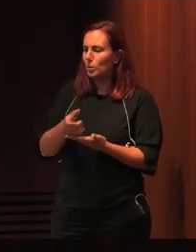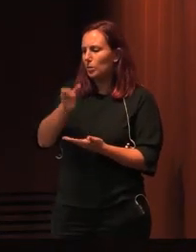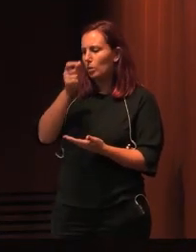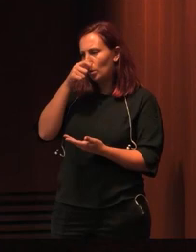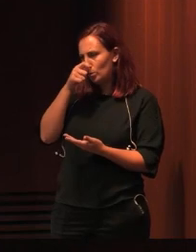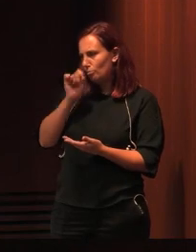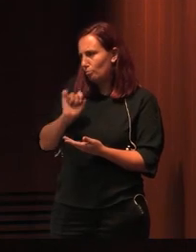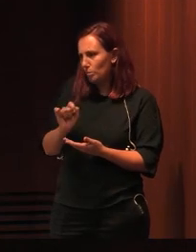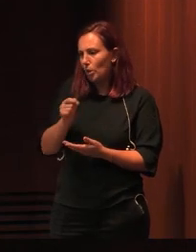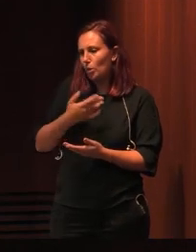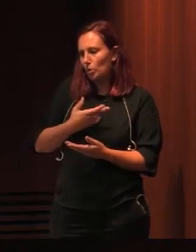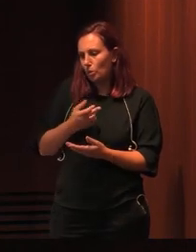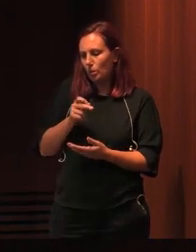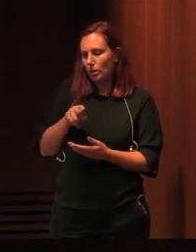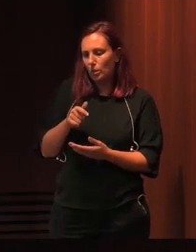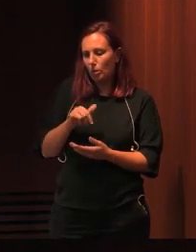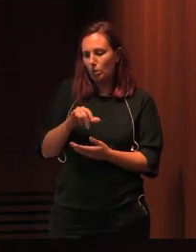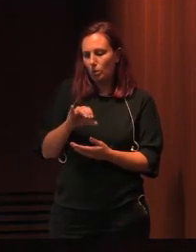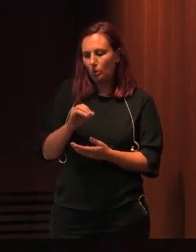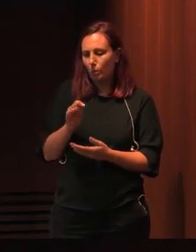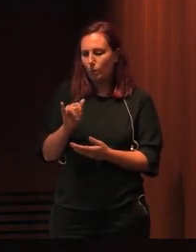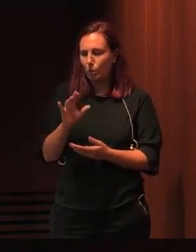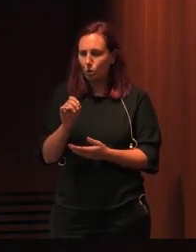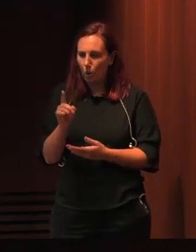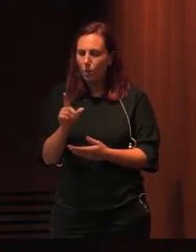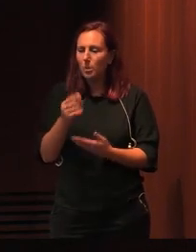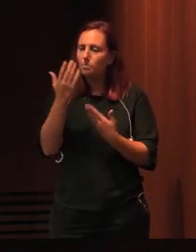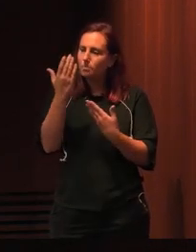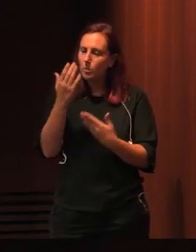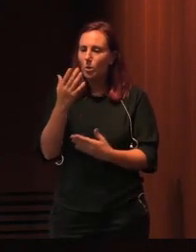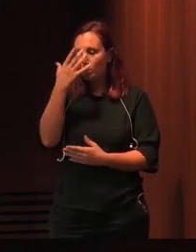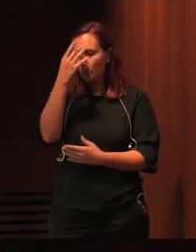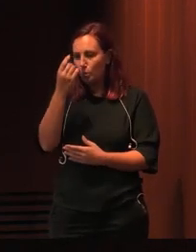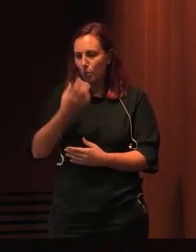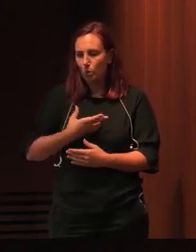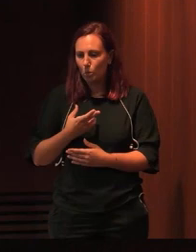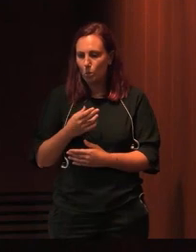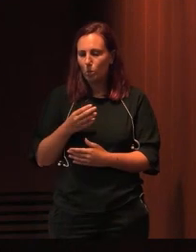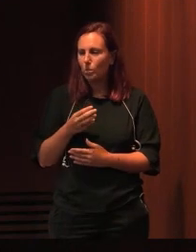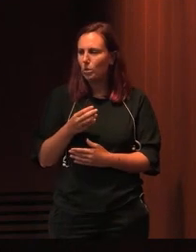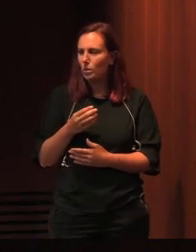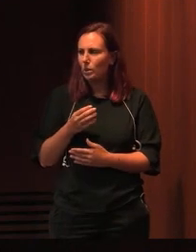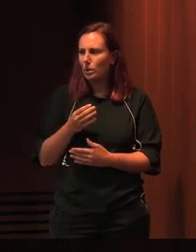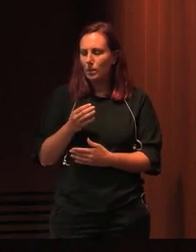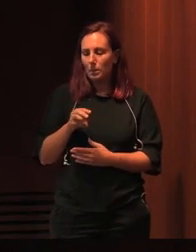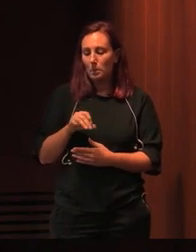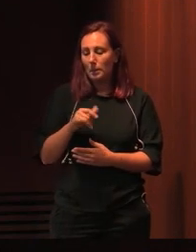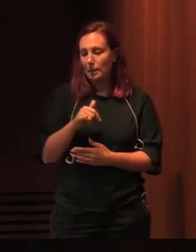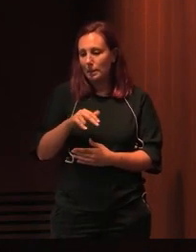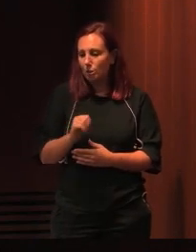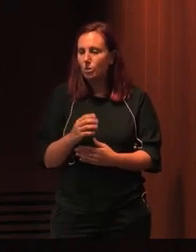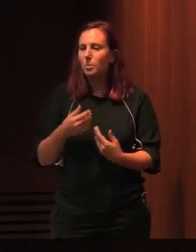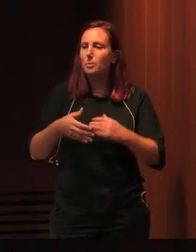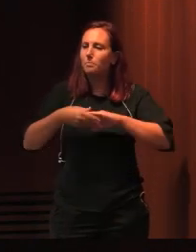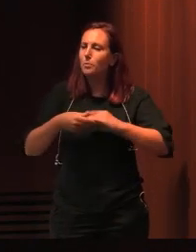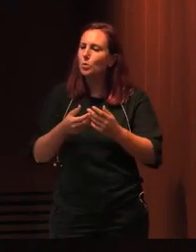Gubinquian, o Sr. Dr. António Feijó. Também saúdo o Sr. Dr. Guilherme de Oliveira Martins. Cumprimento